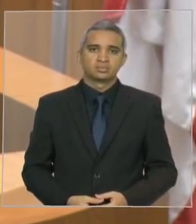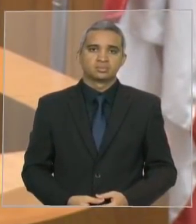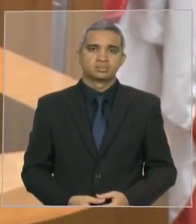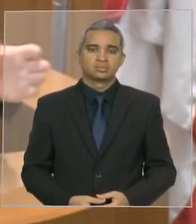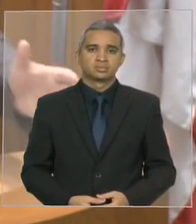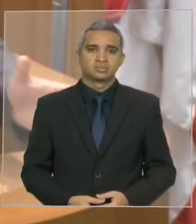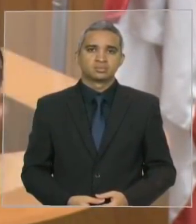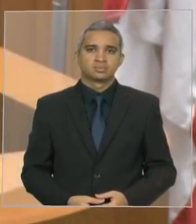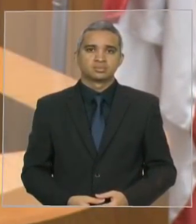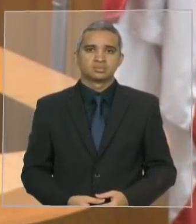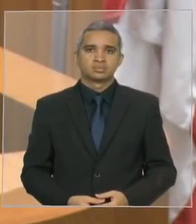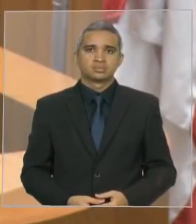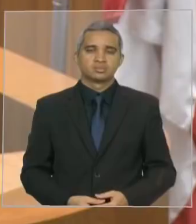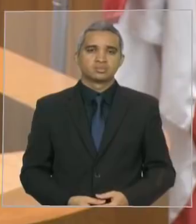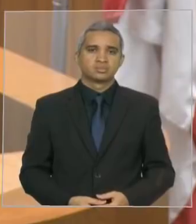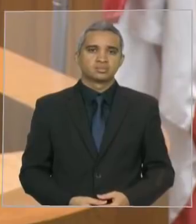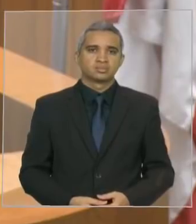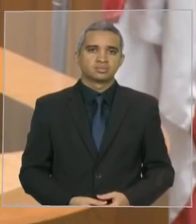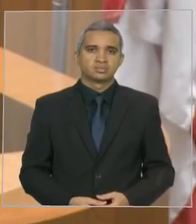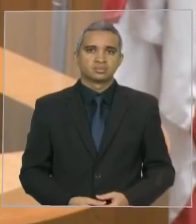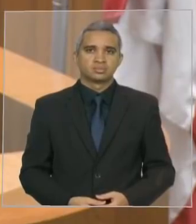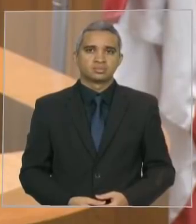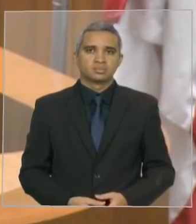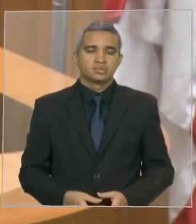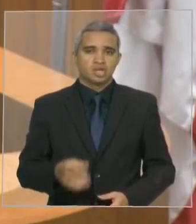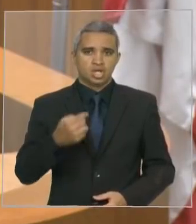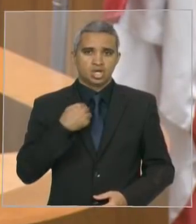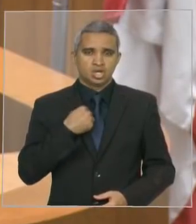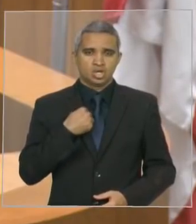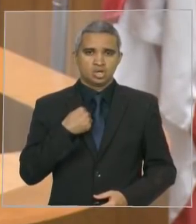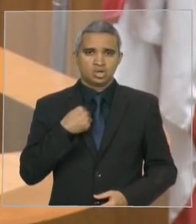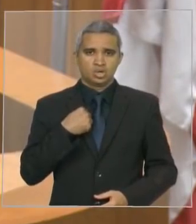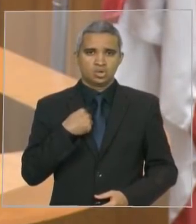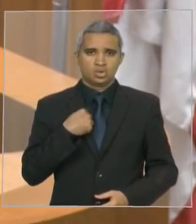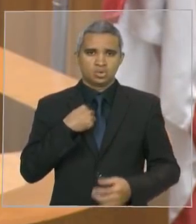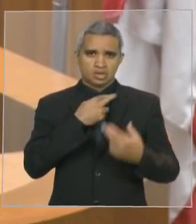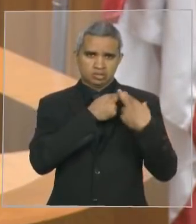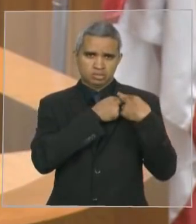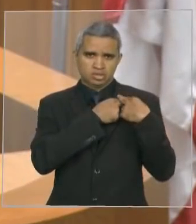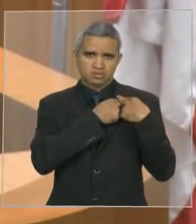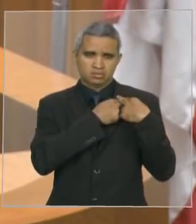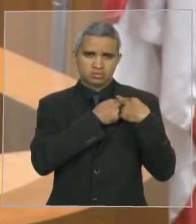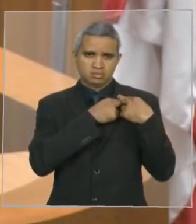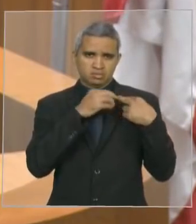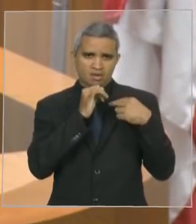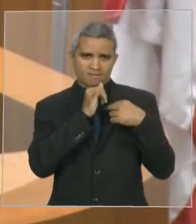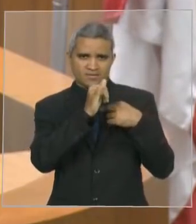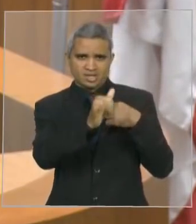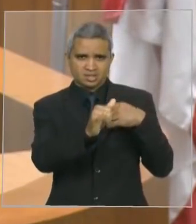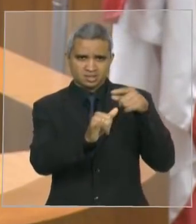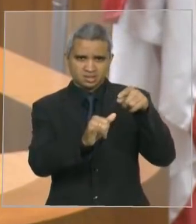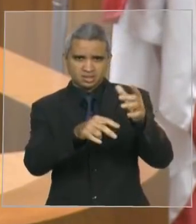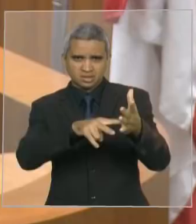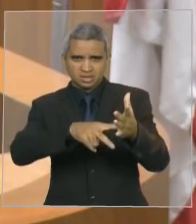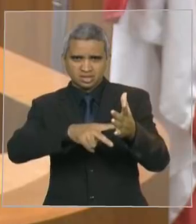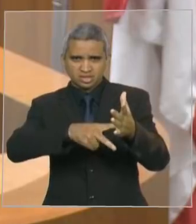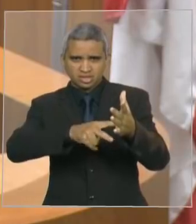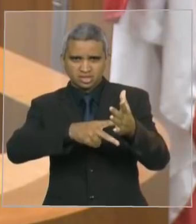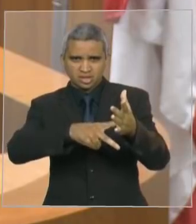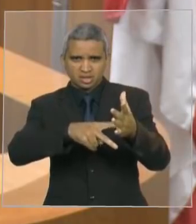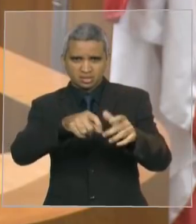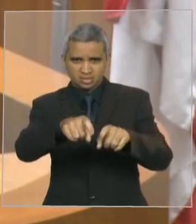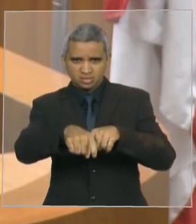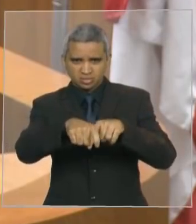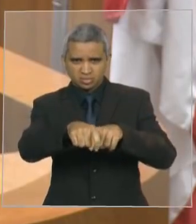que deixei de informar ao presidente do sindicato, do sindicato